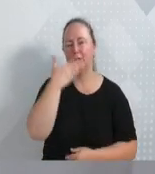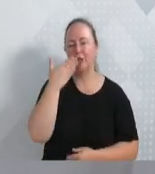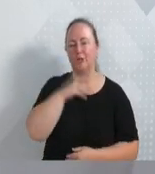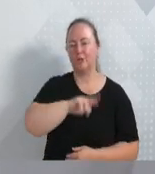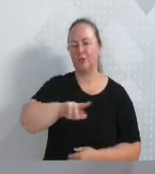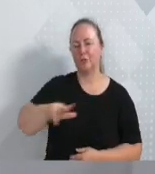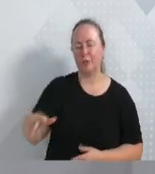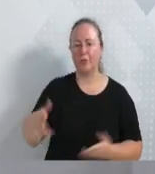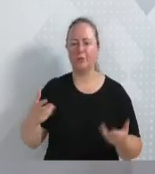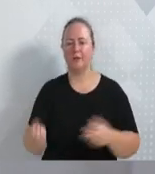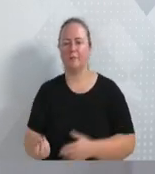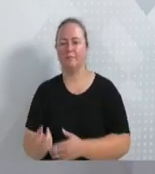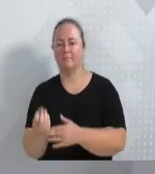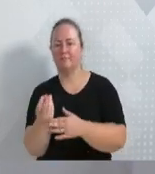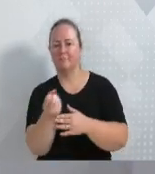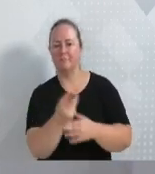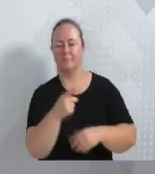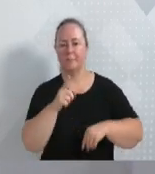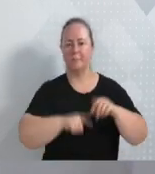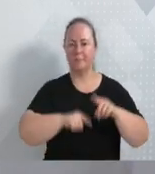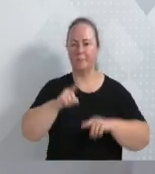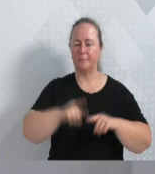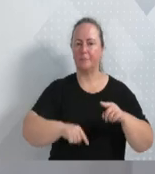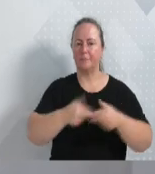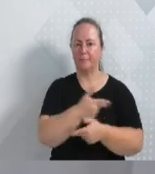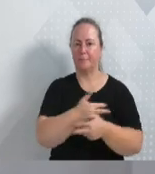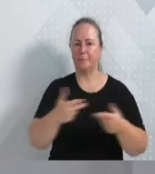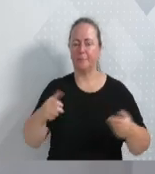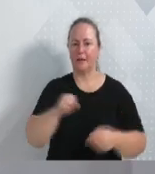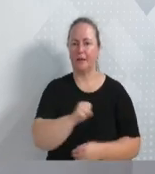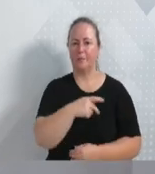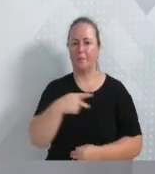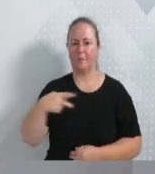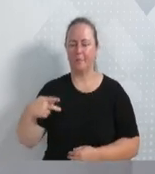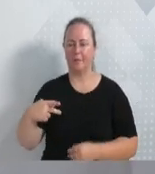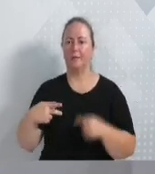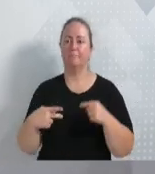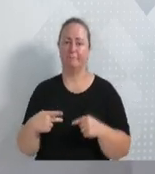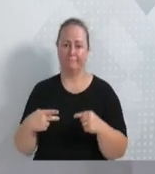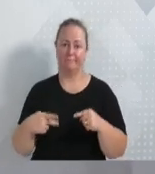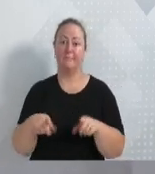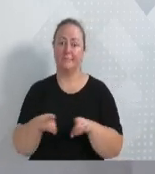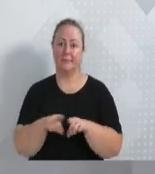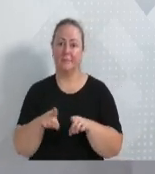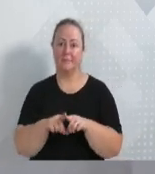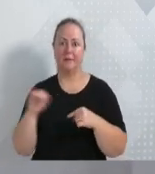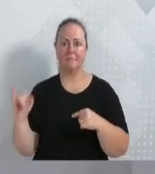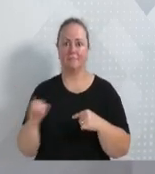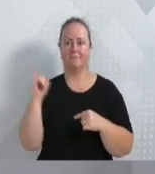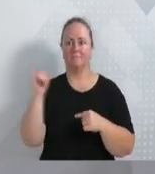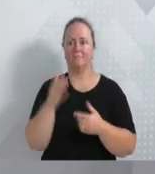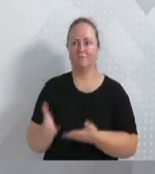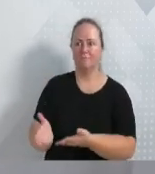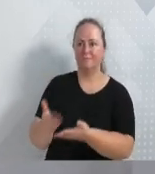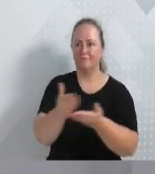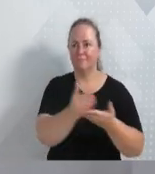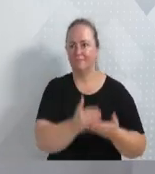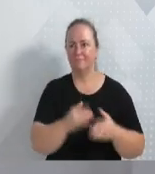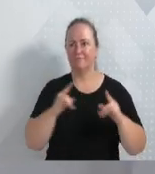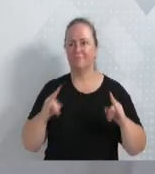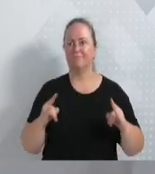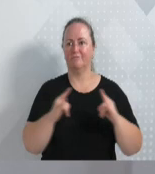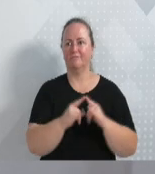comercialização de inúmeros produtos alimentícios pela APP do CI, porque sabemos que isso também é importante para arrecadar fundos para aquela